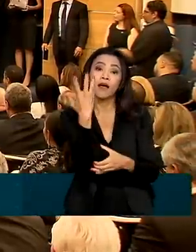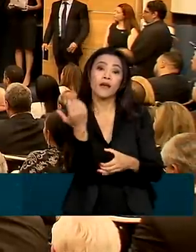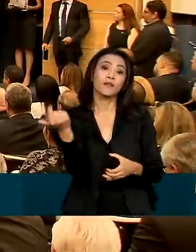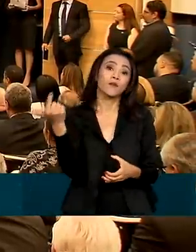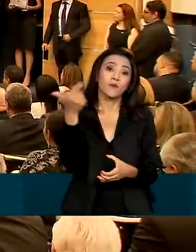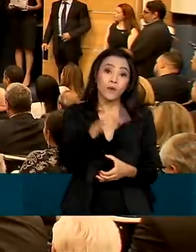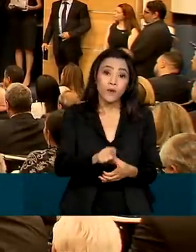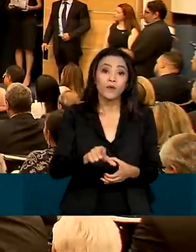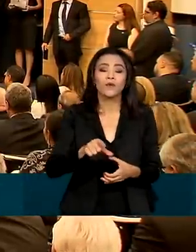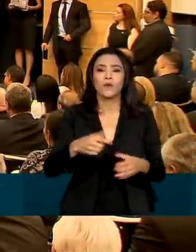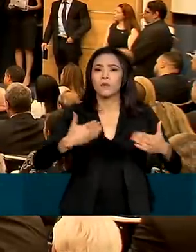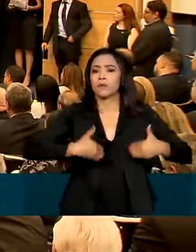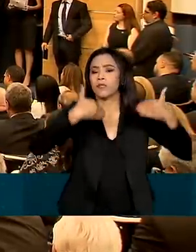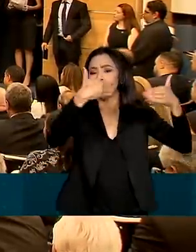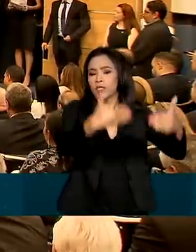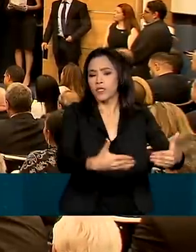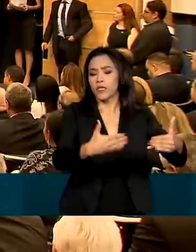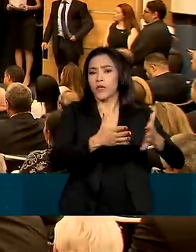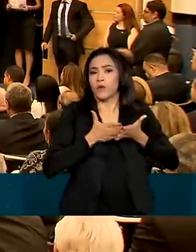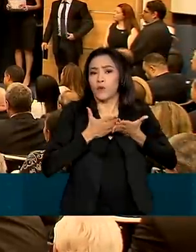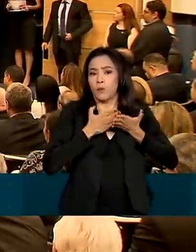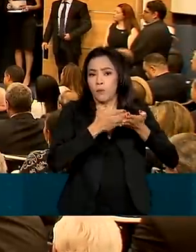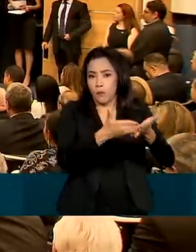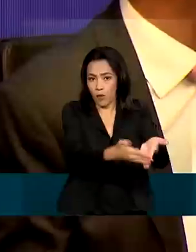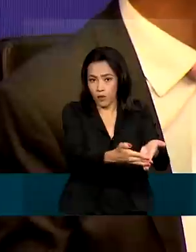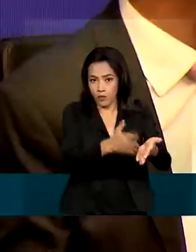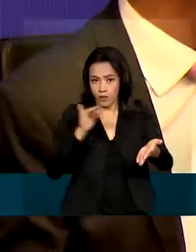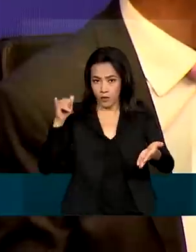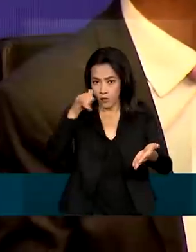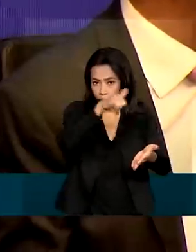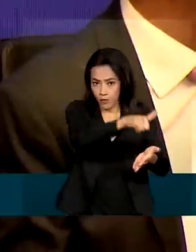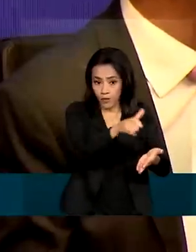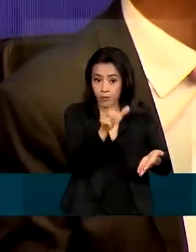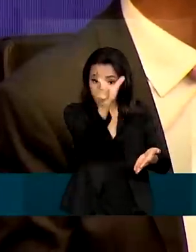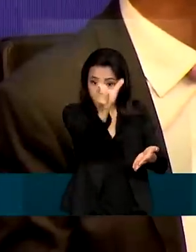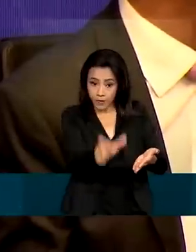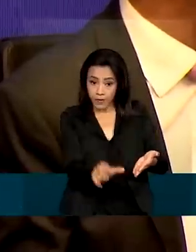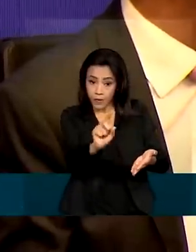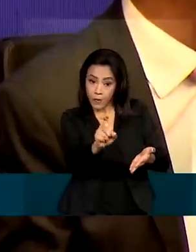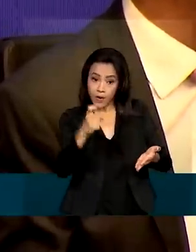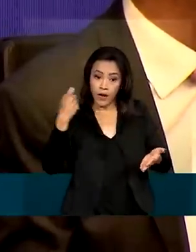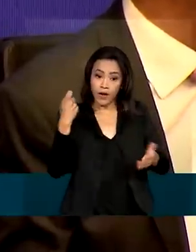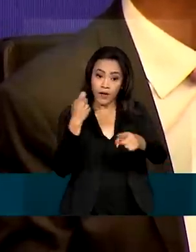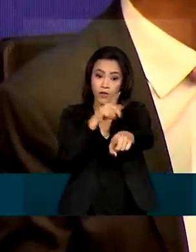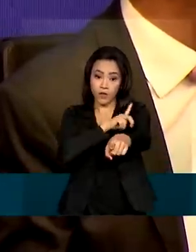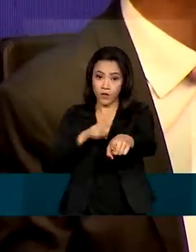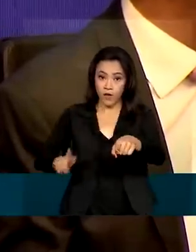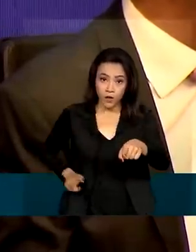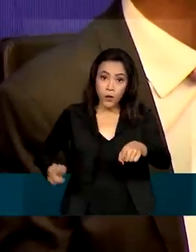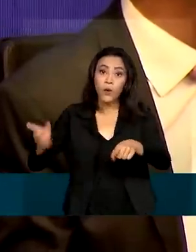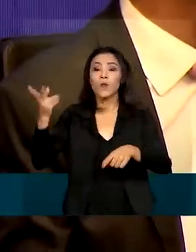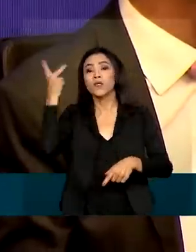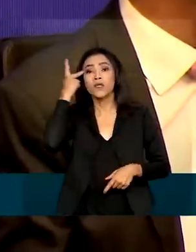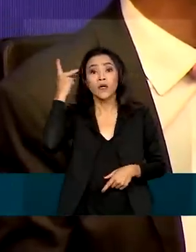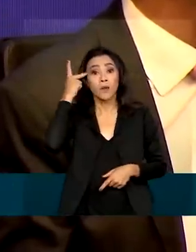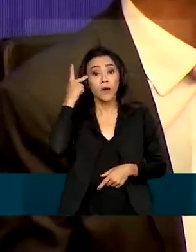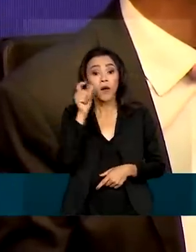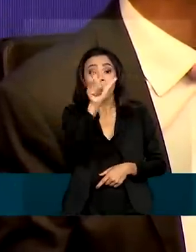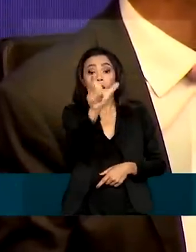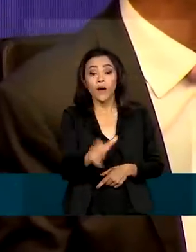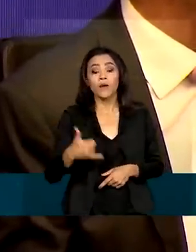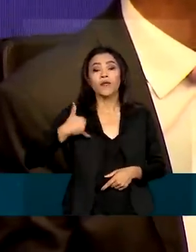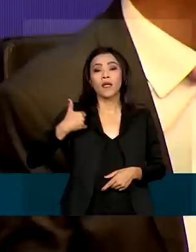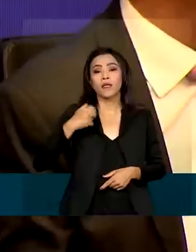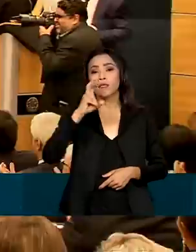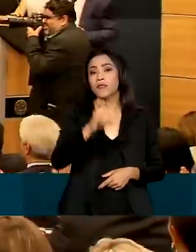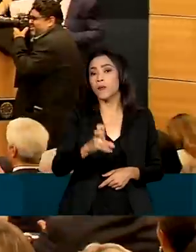Lula é o Ministério de Portos e Aeroportos. O ex-governador de São Paulo, Márcio França, de 59